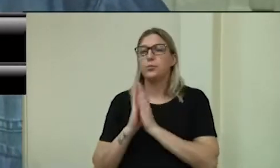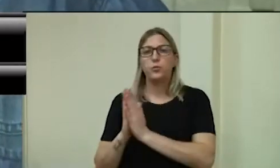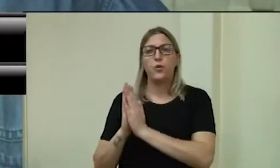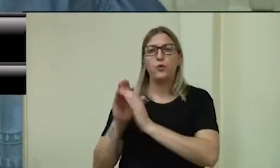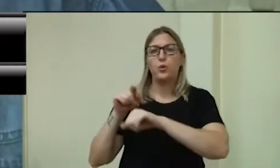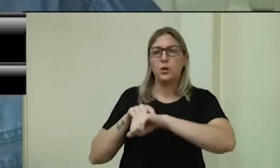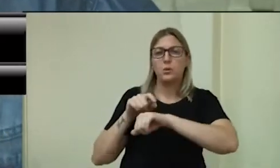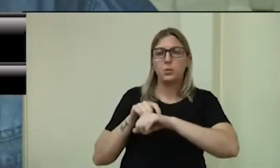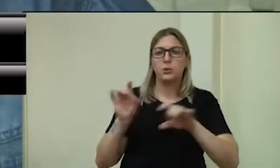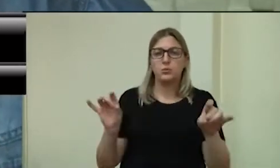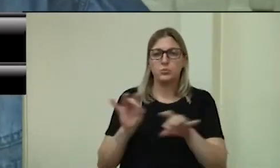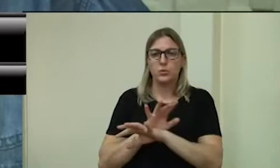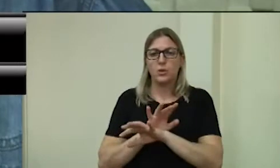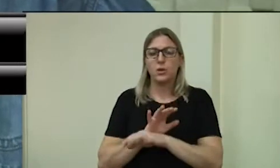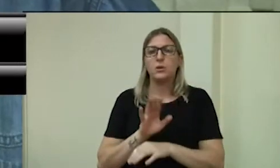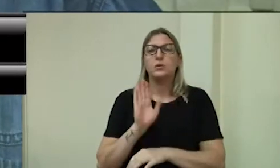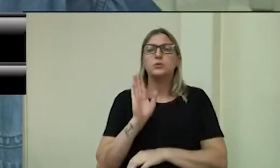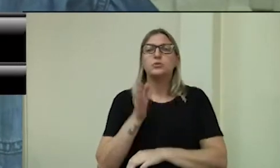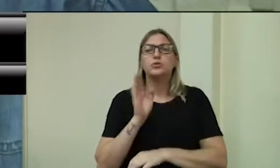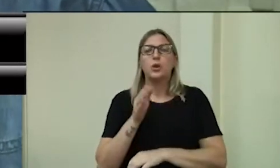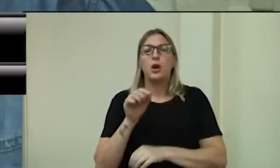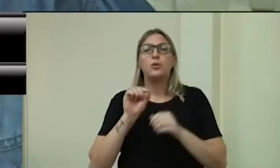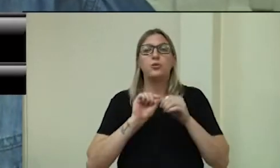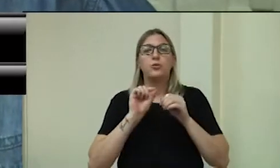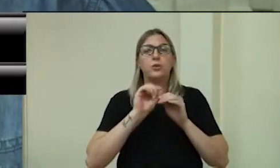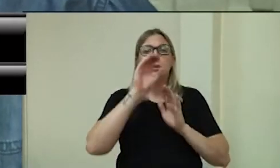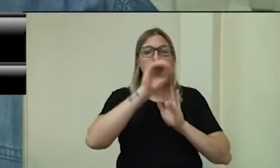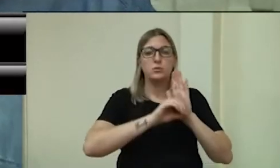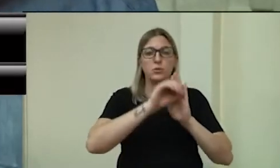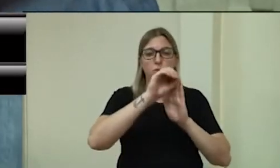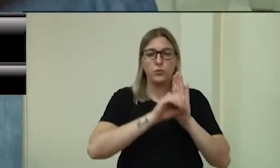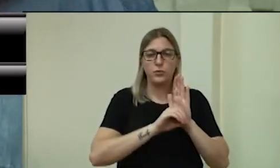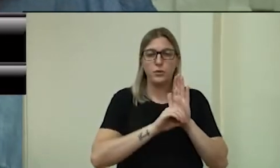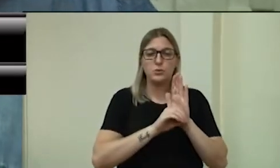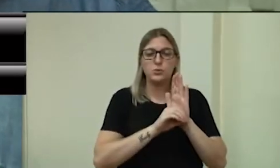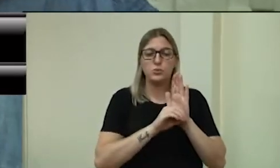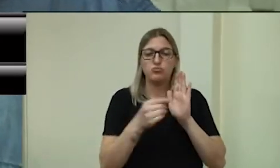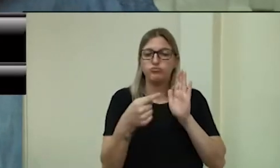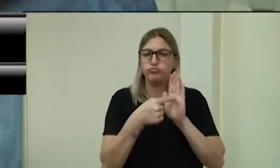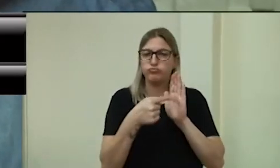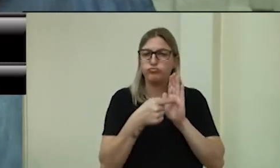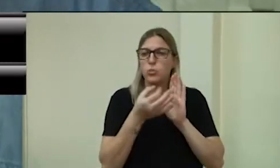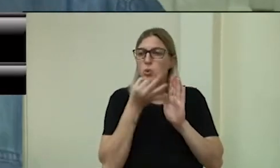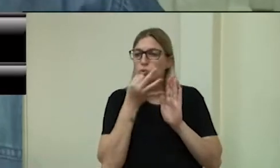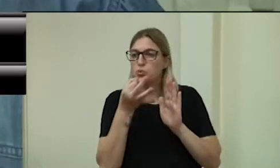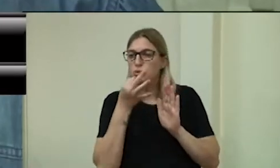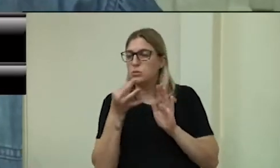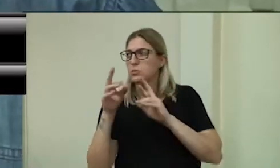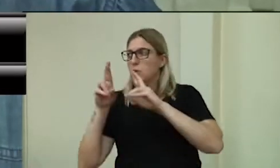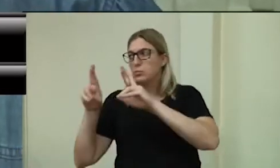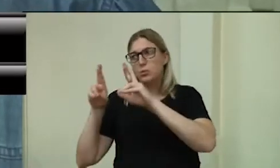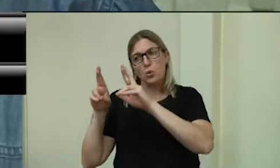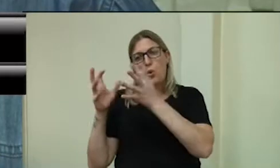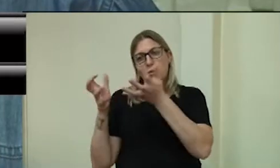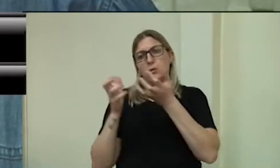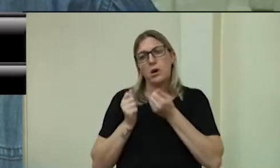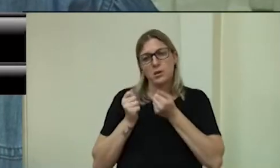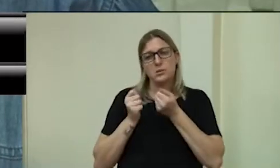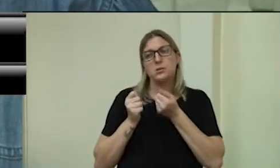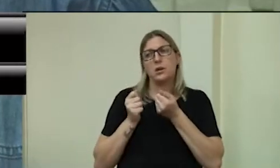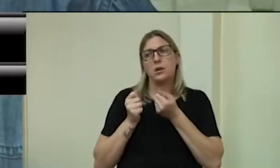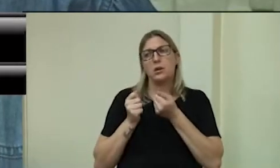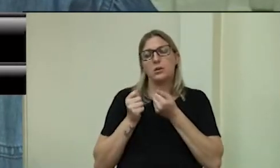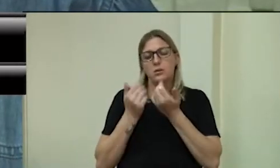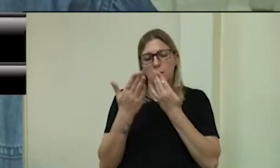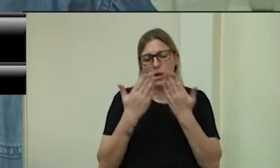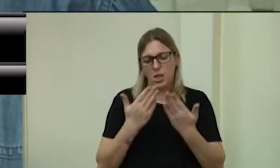Pois não, vereadora. Encaminhei, então, um ofício com algumas sugestões, espero que elas possam ser acolhidas e